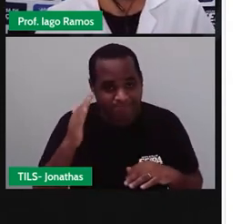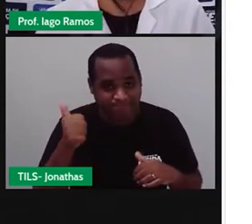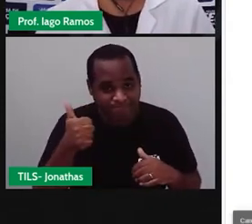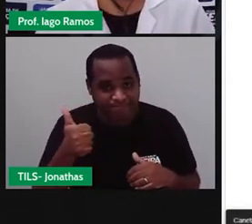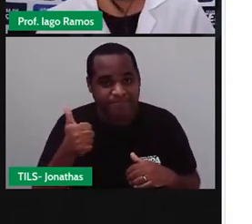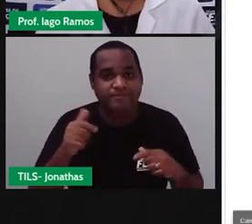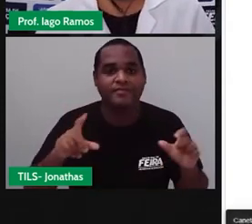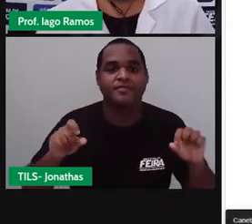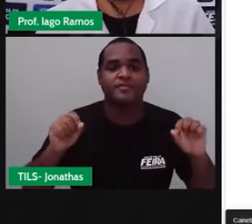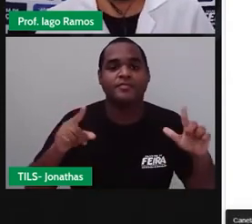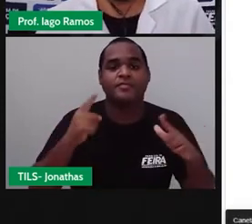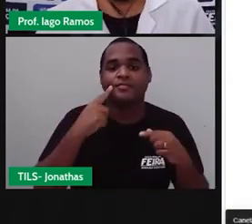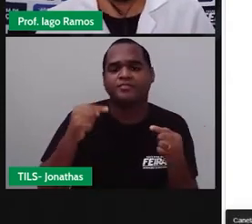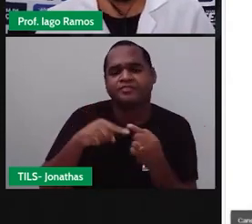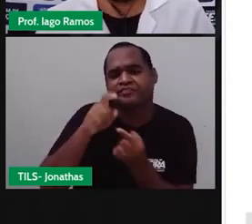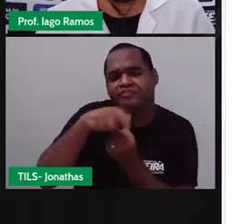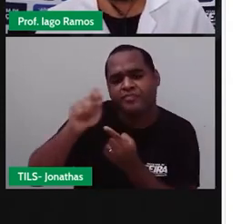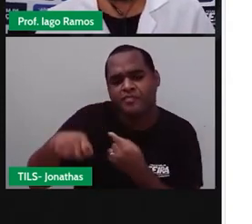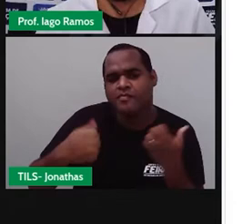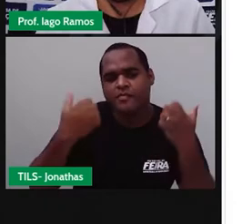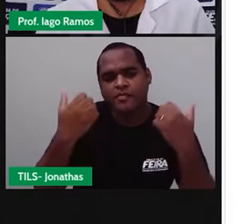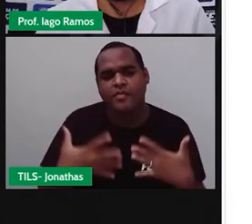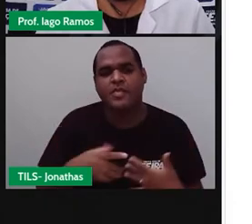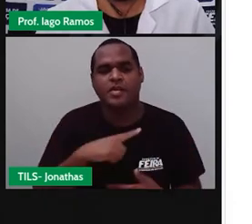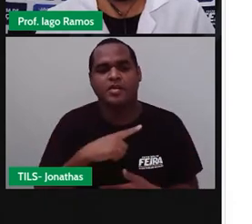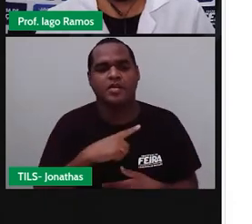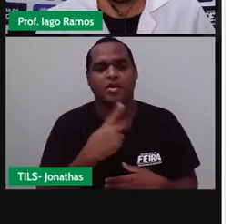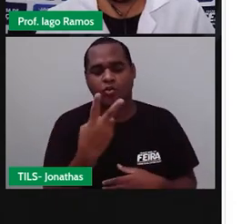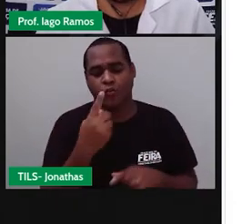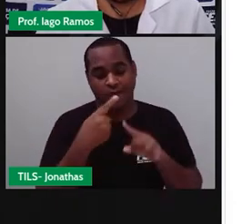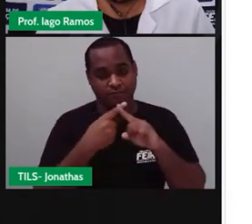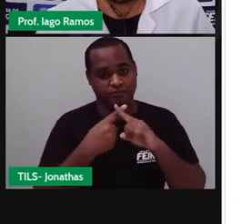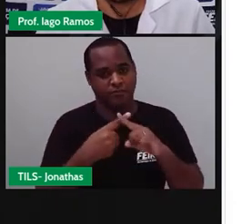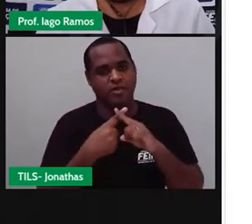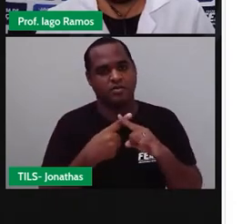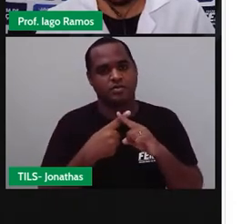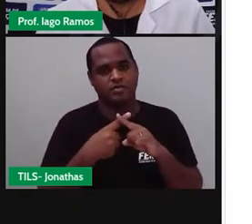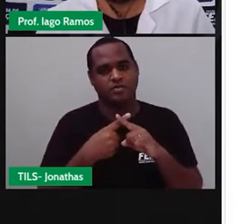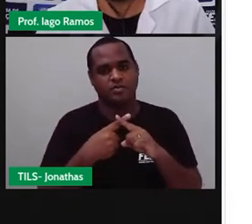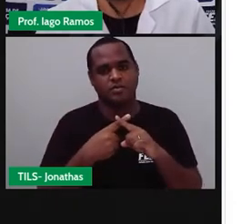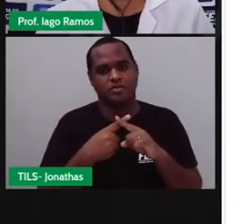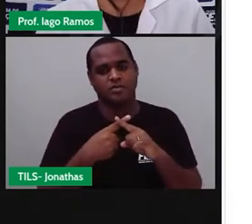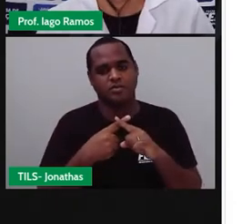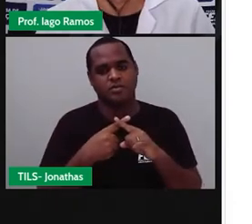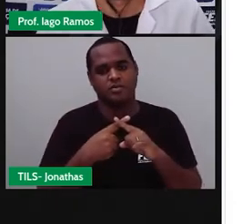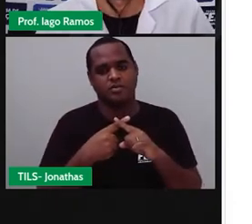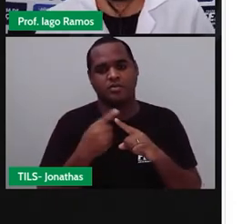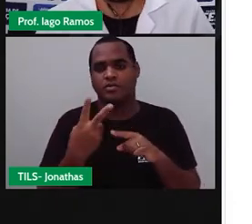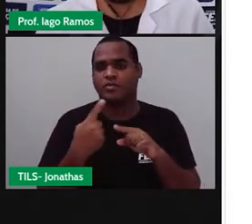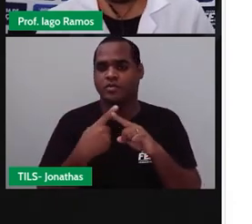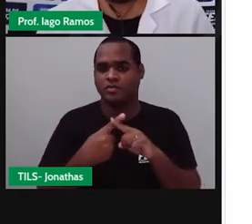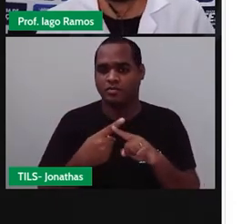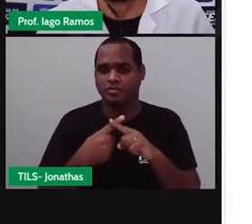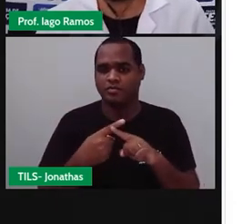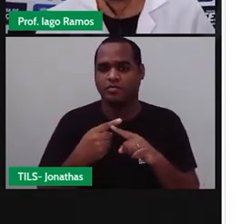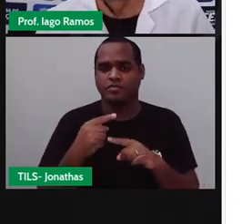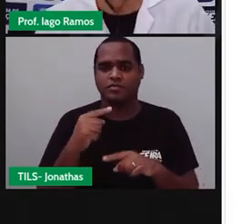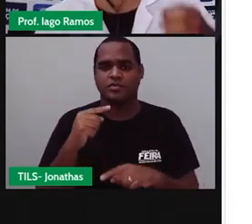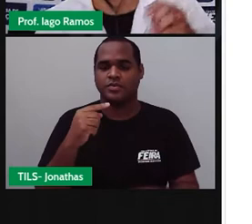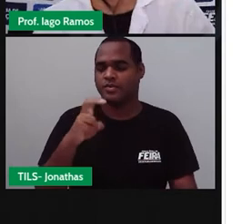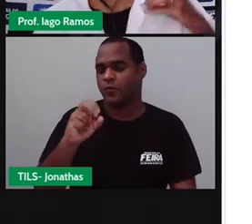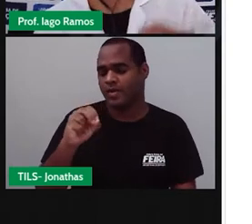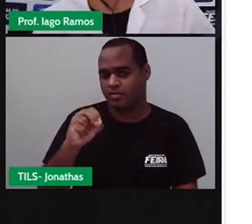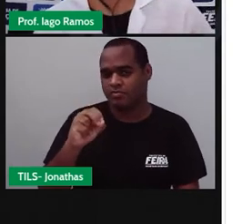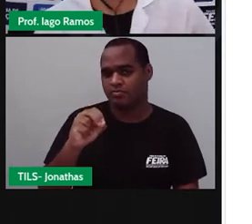Isso que eu acabei de escrever é duas vezes menos 50. O pontinho ali